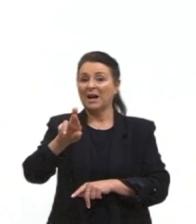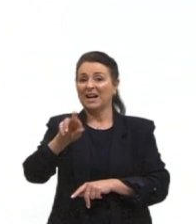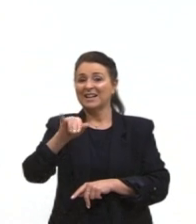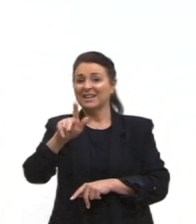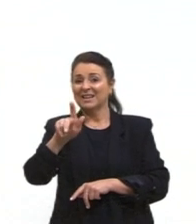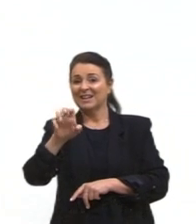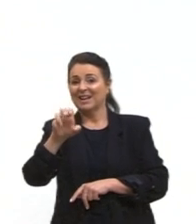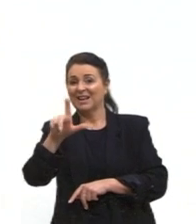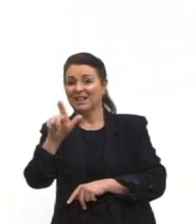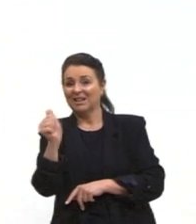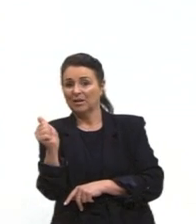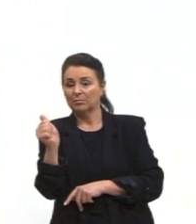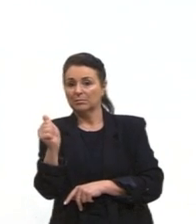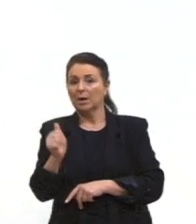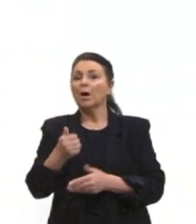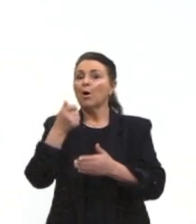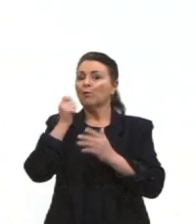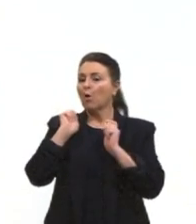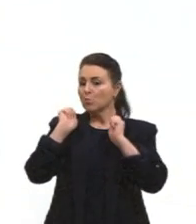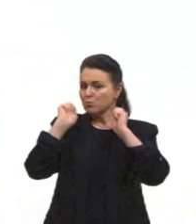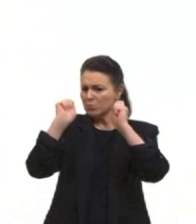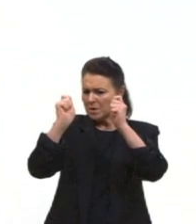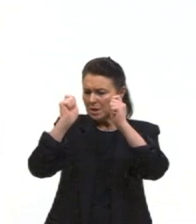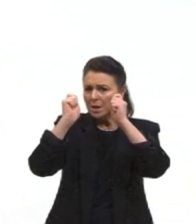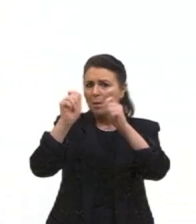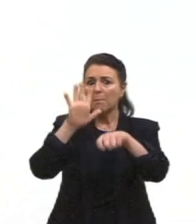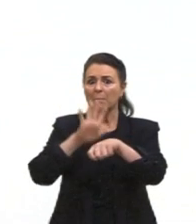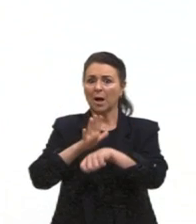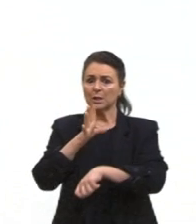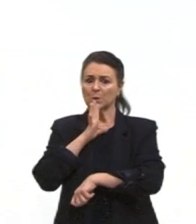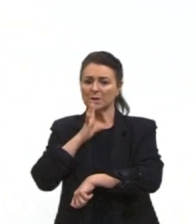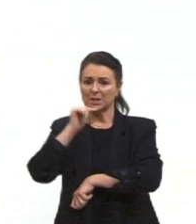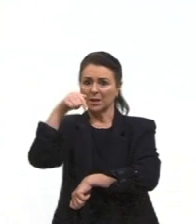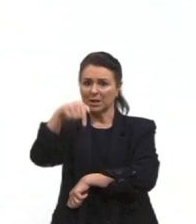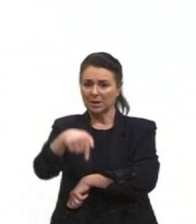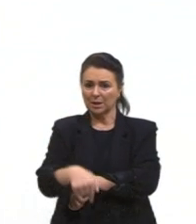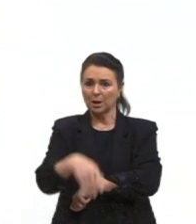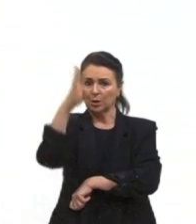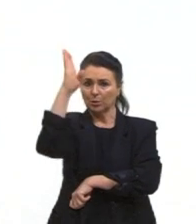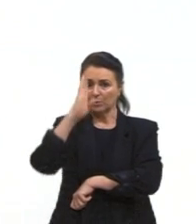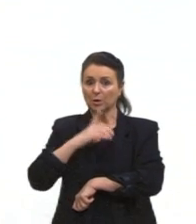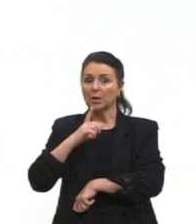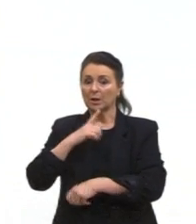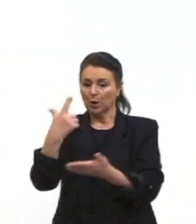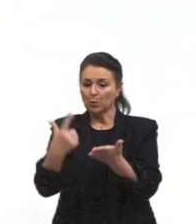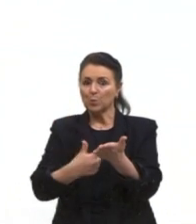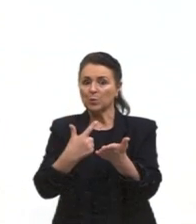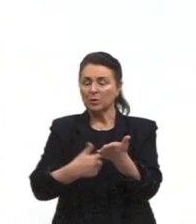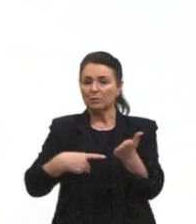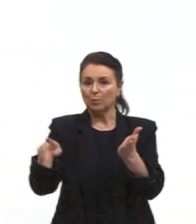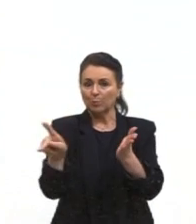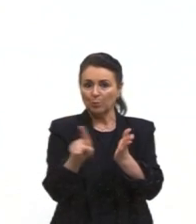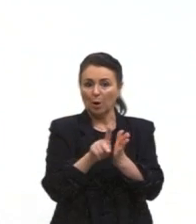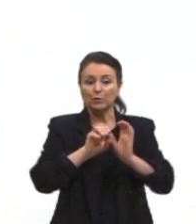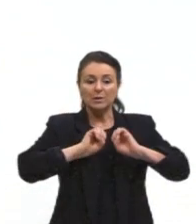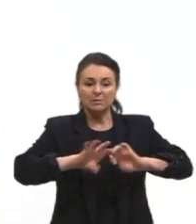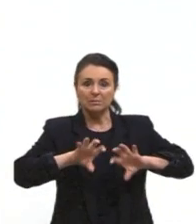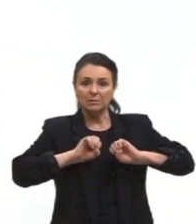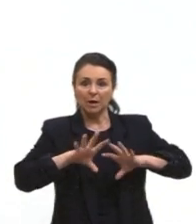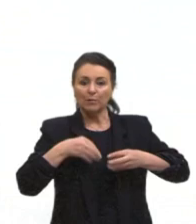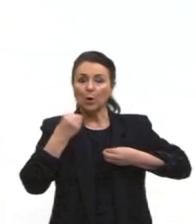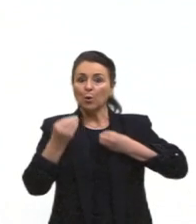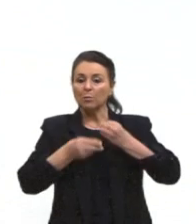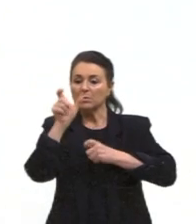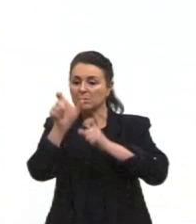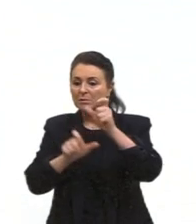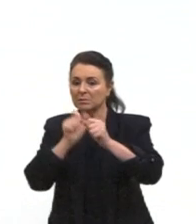guerrilheiros mais conhecidos aí do Brasil que lançou um livro que era o Manual do Guerrilheiro Urbano que dava instruções para como é que as